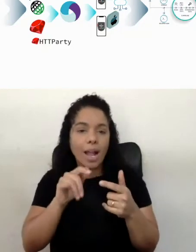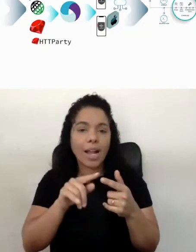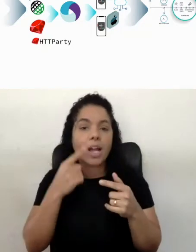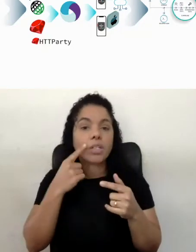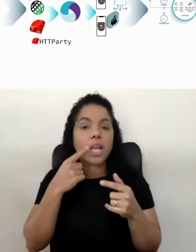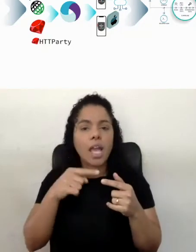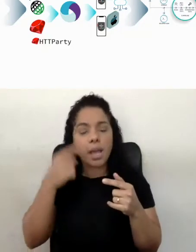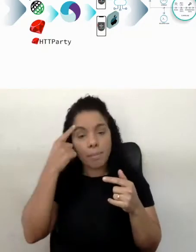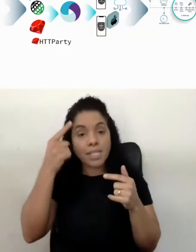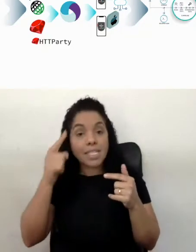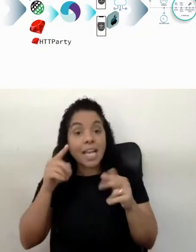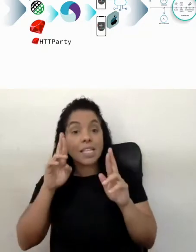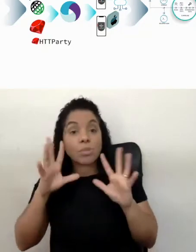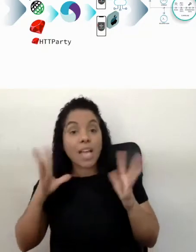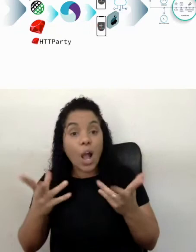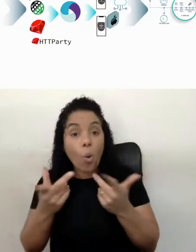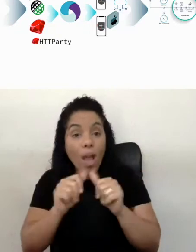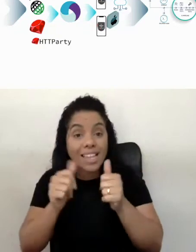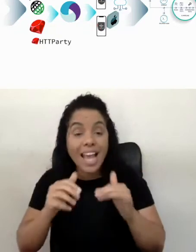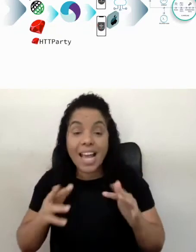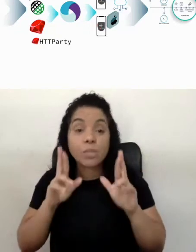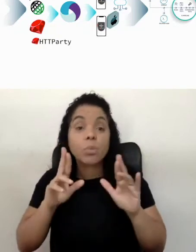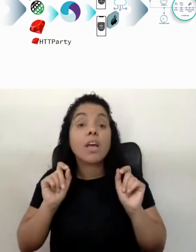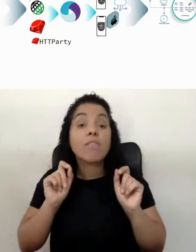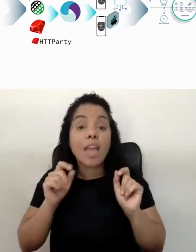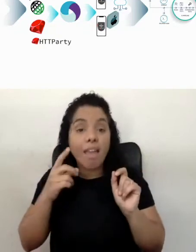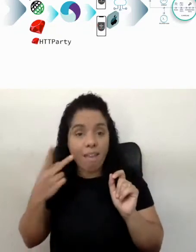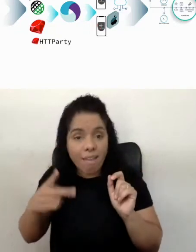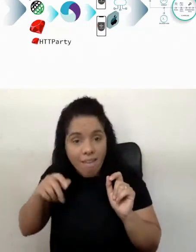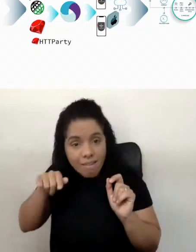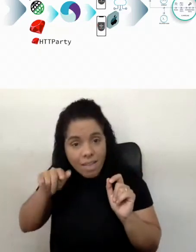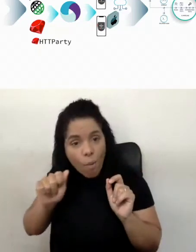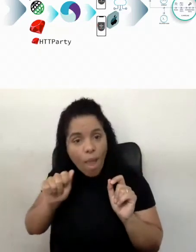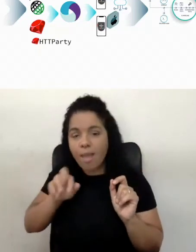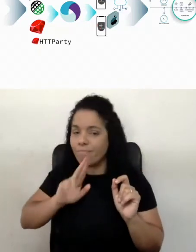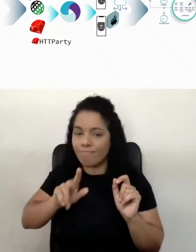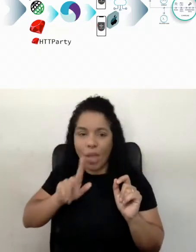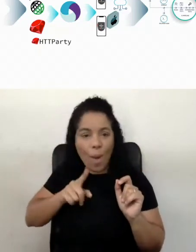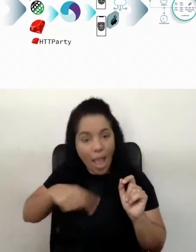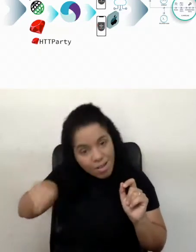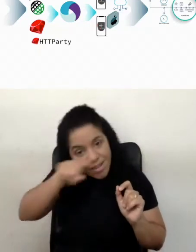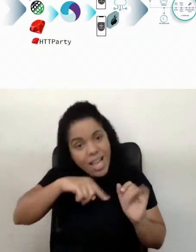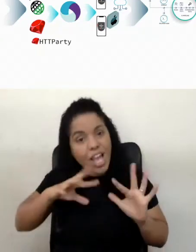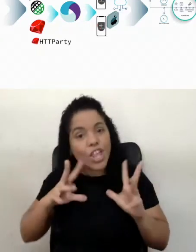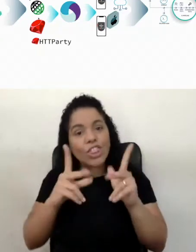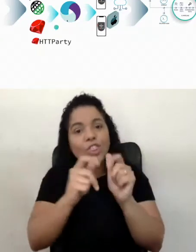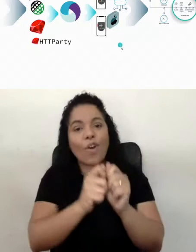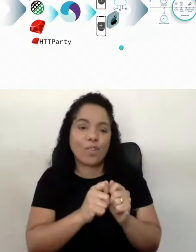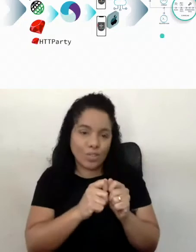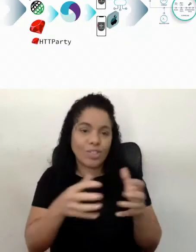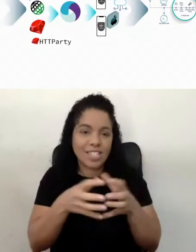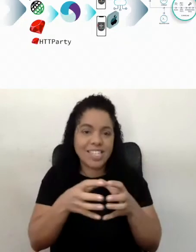qualidade é a responsabilidade de todos, que eu acho que isso é muito importante, o mindset da cultura da qualidade, né, que eu acho que é o que tem que ser vendido,